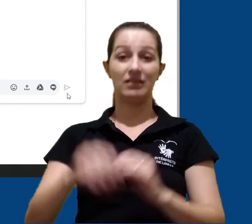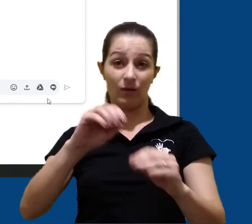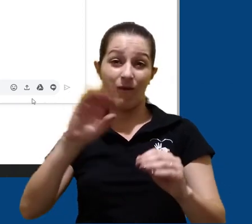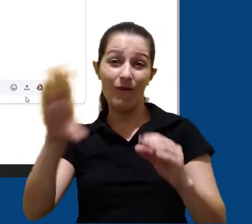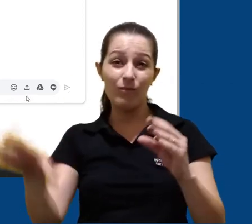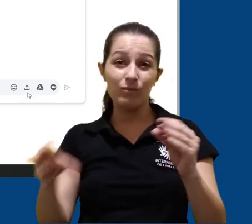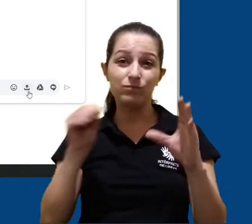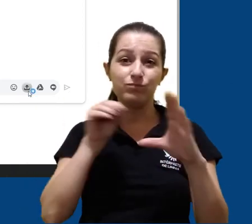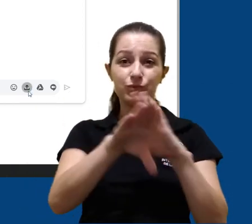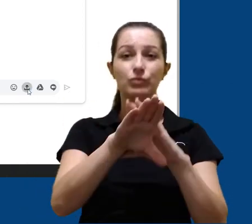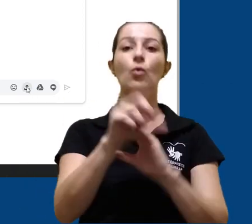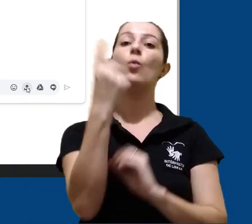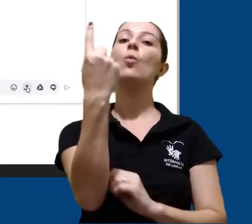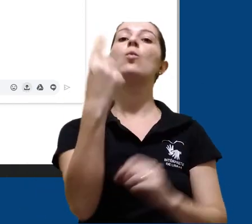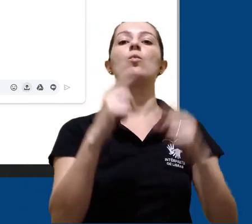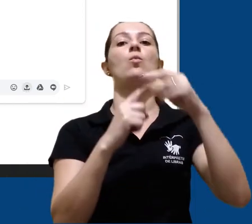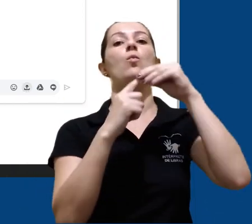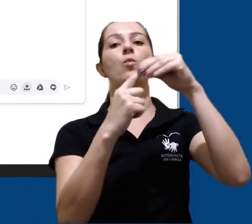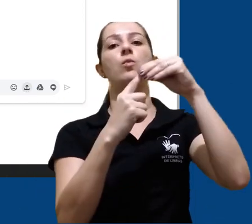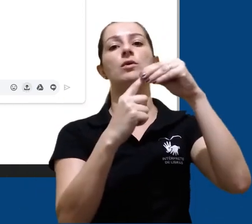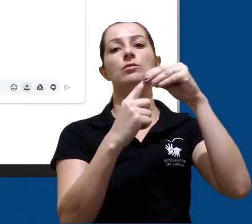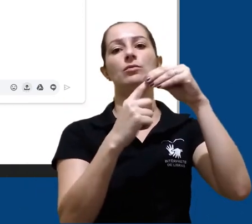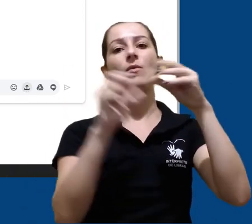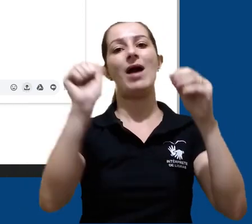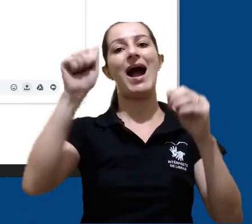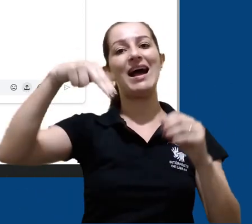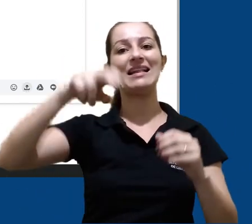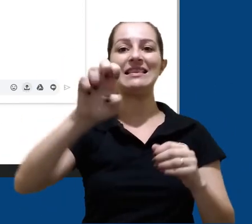adicionar um anexo por mensagem.